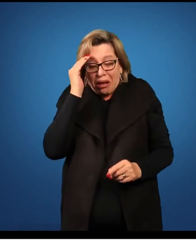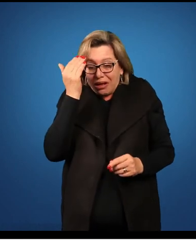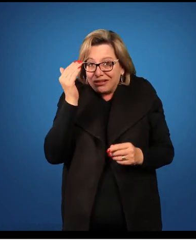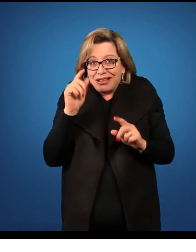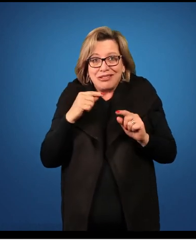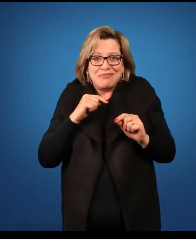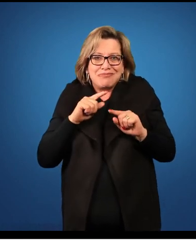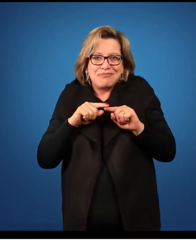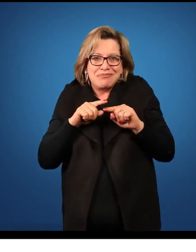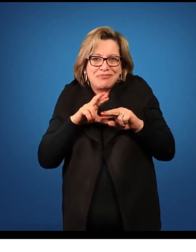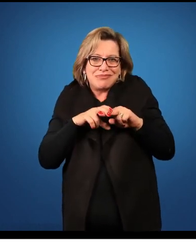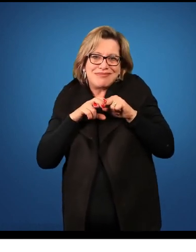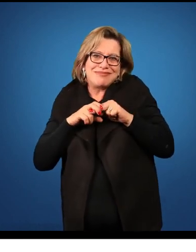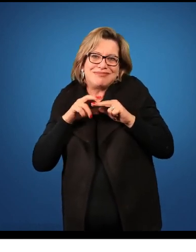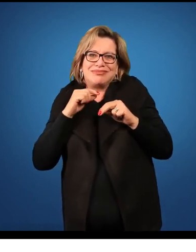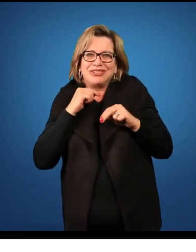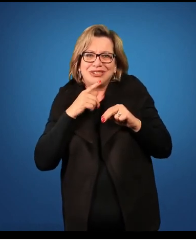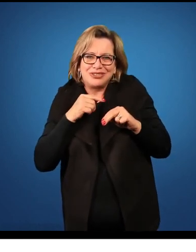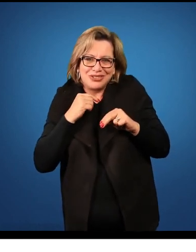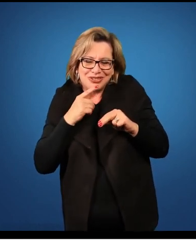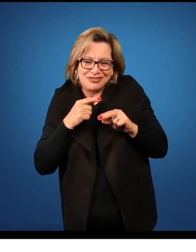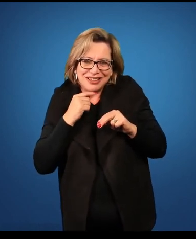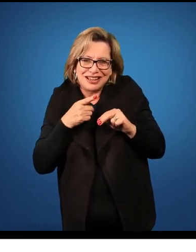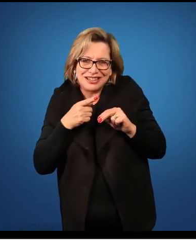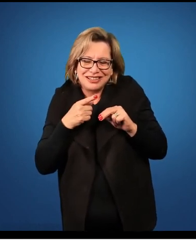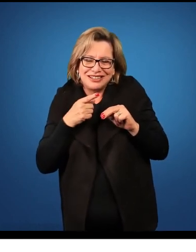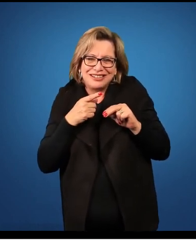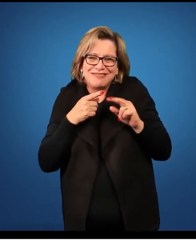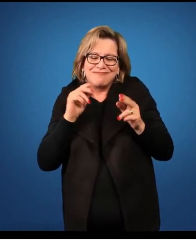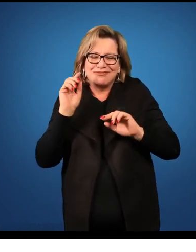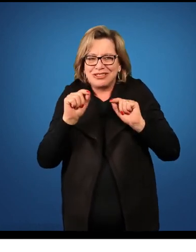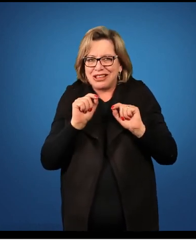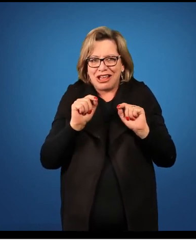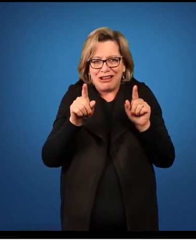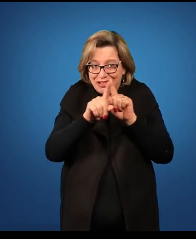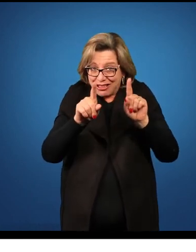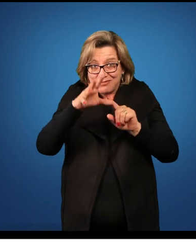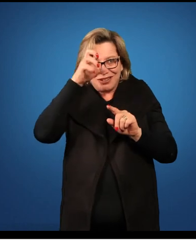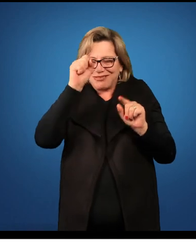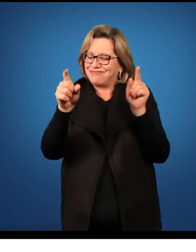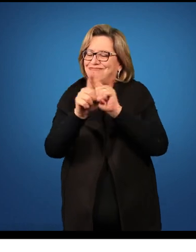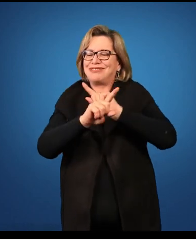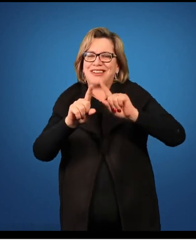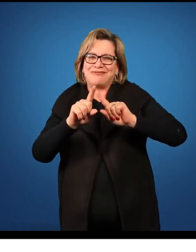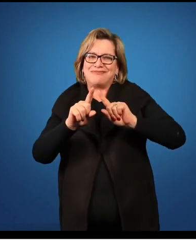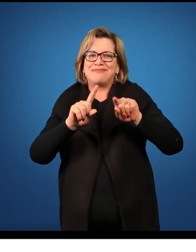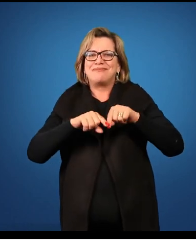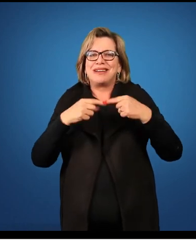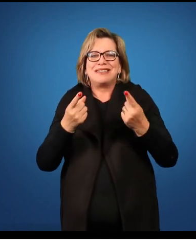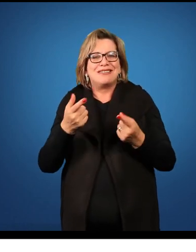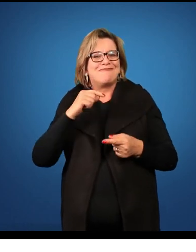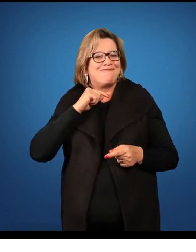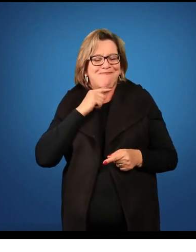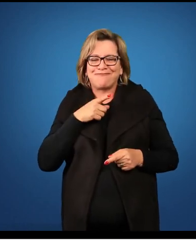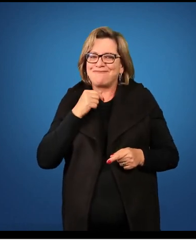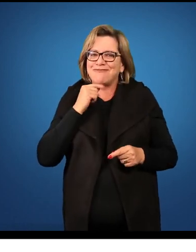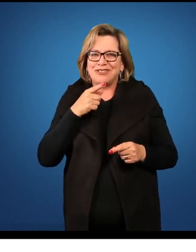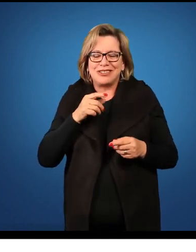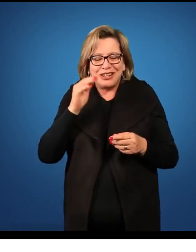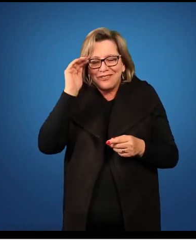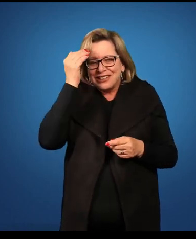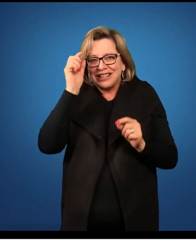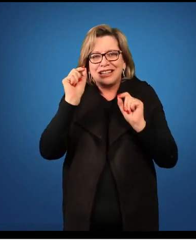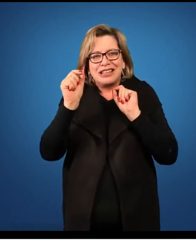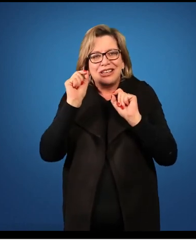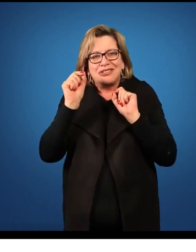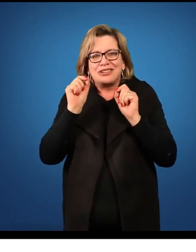desempenho, mas isso não quer dizer que ele não aprendeu, isso quer dizer que ele não conseguiu entender o que ele deveria fazer nessa atividade, então tem que ser muito claro e